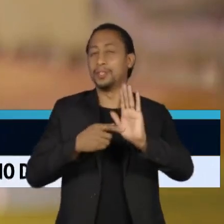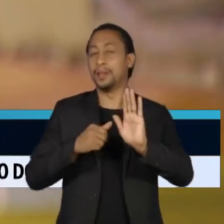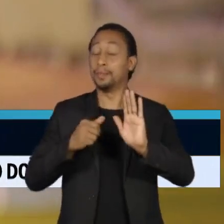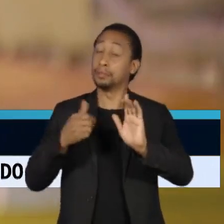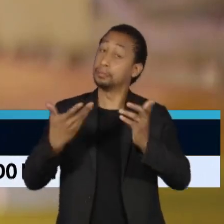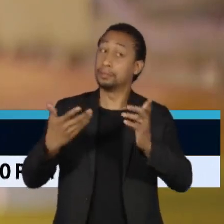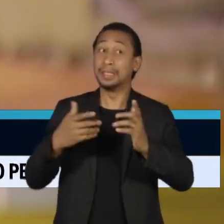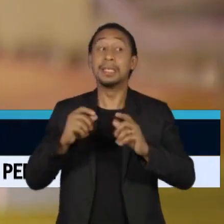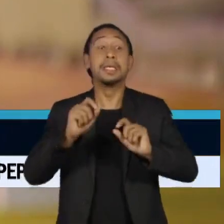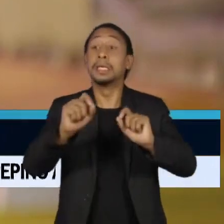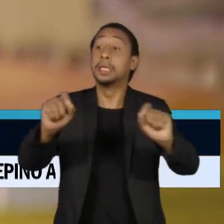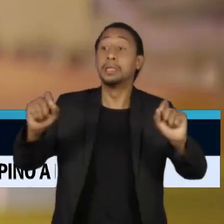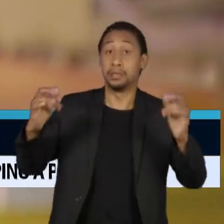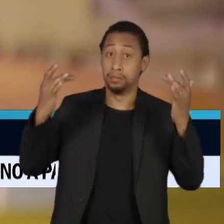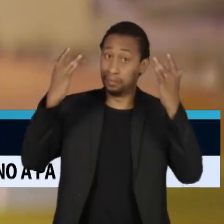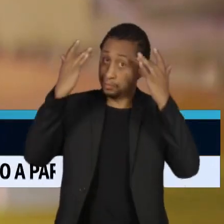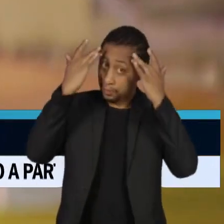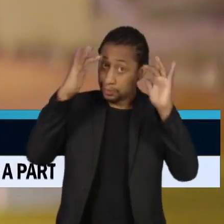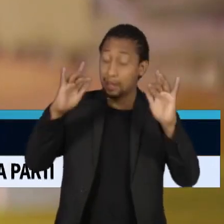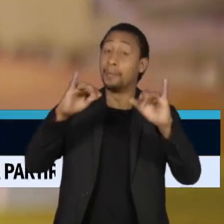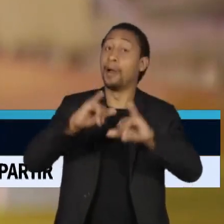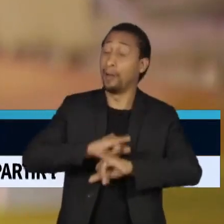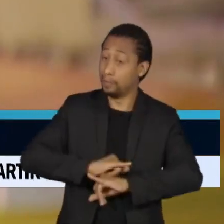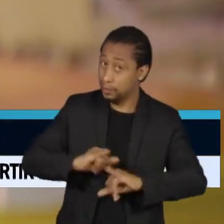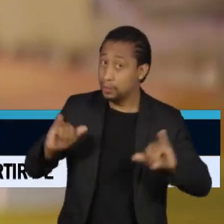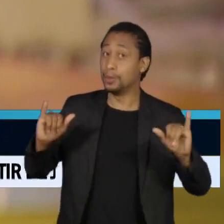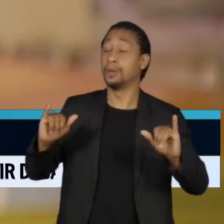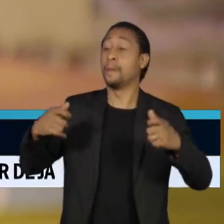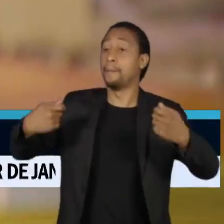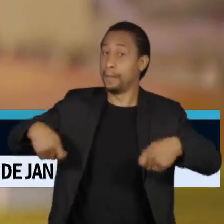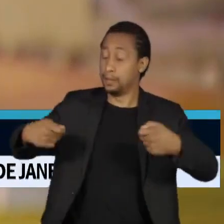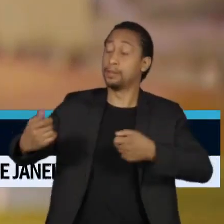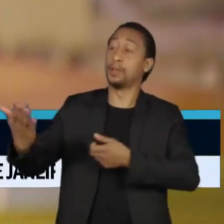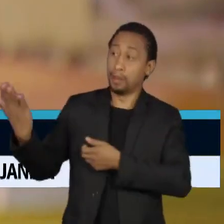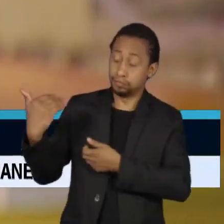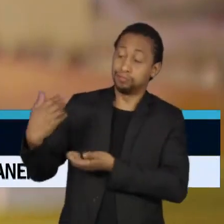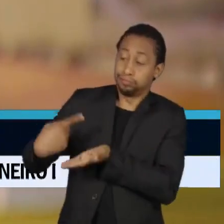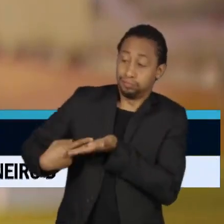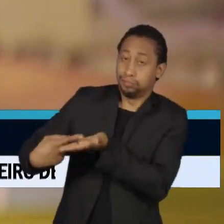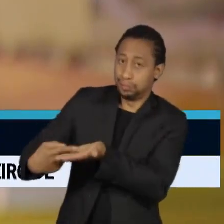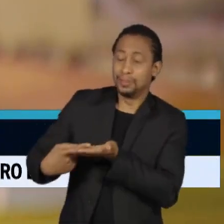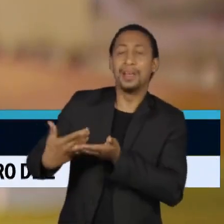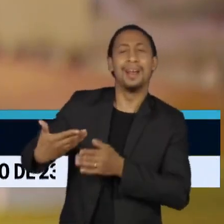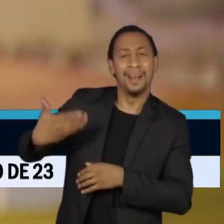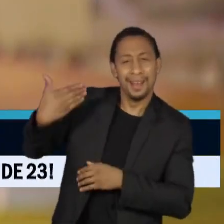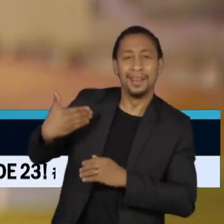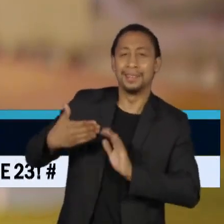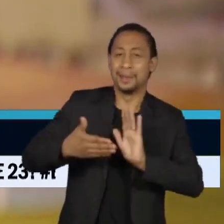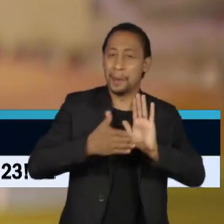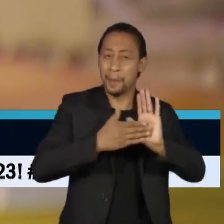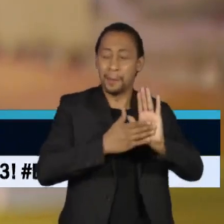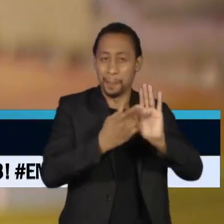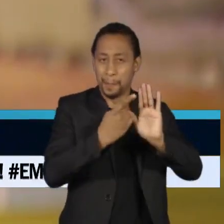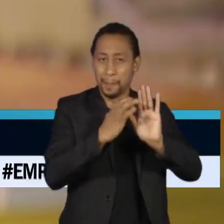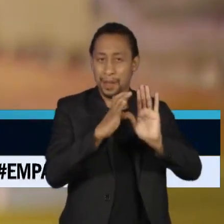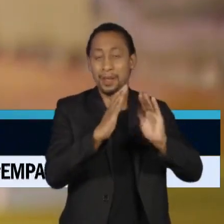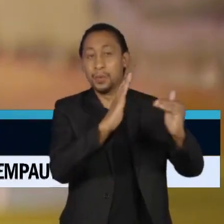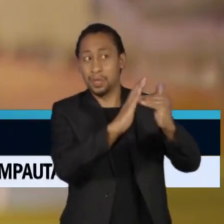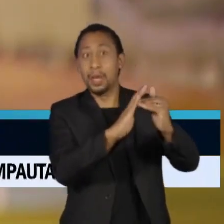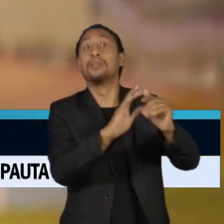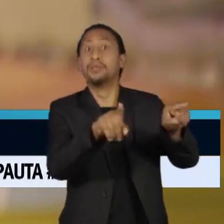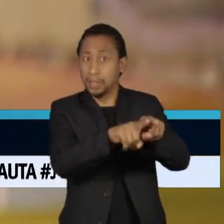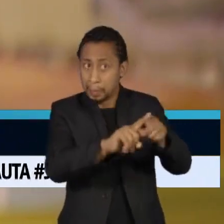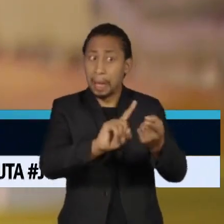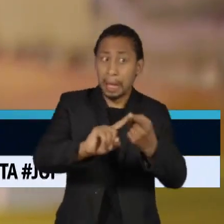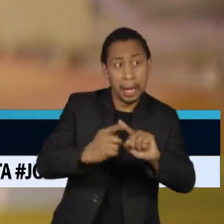autor desconhecido, foi usada, por exemplo, na votação da PEC da Transição no Senado. E agora chega com